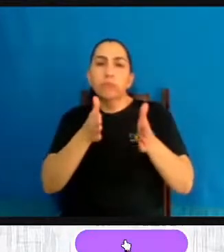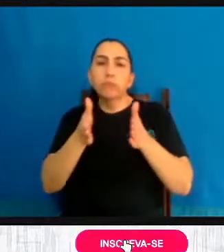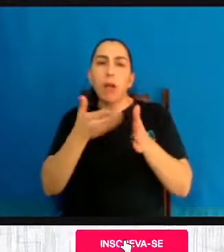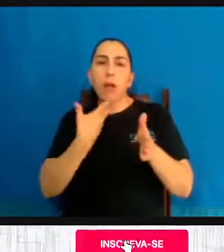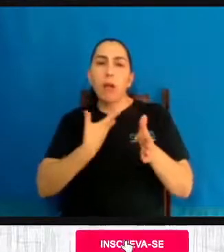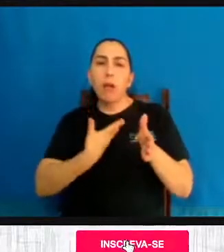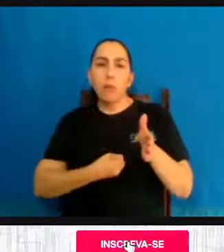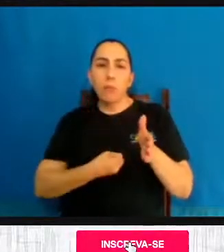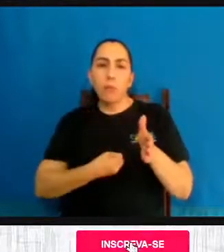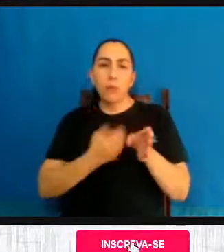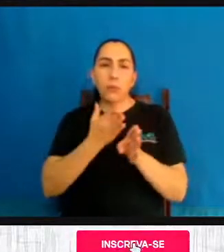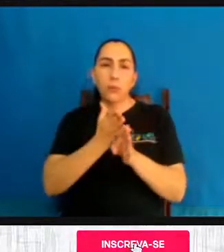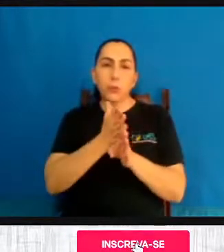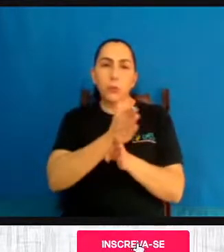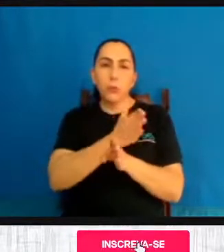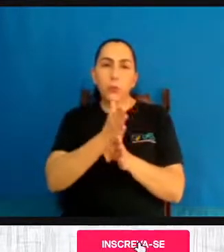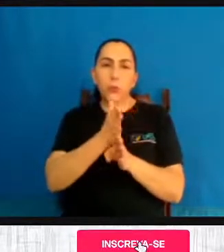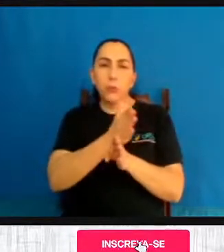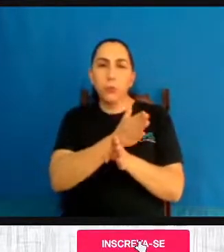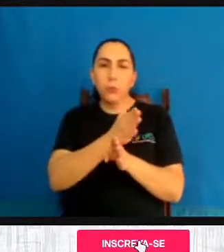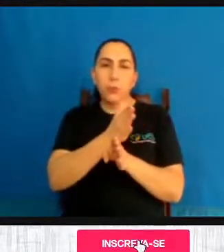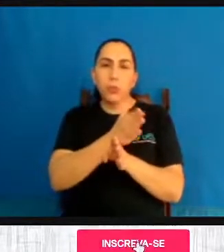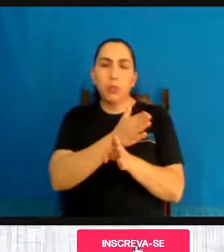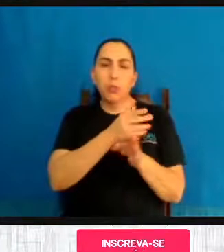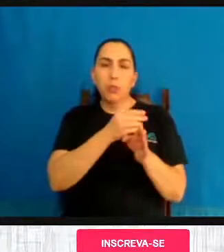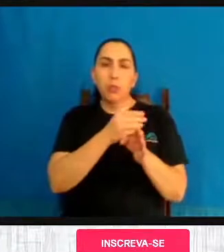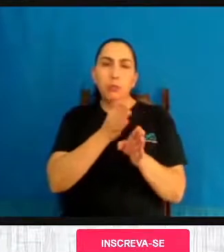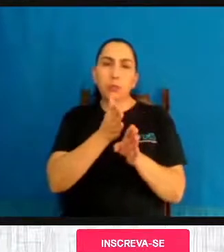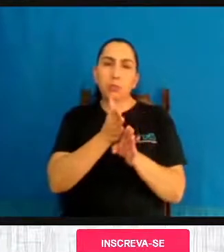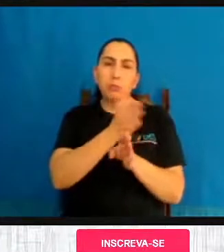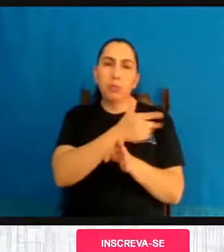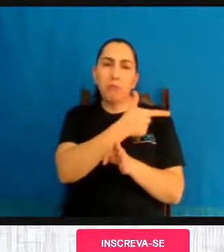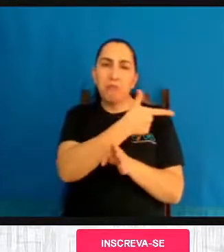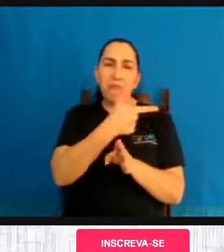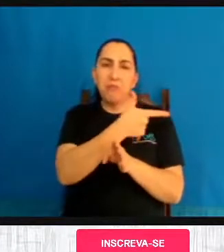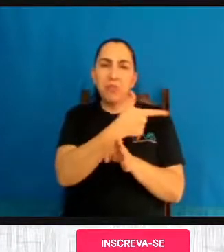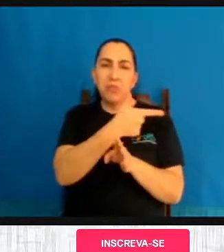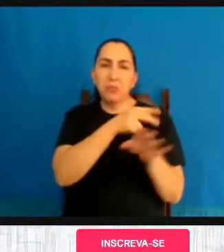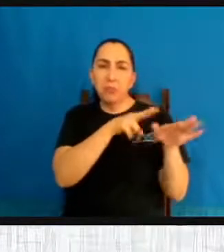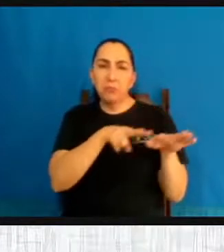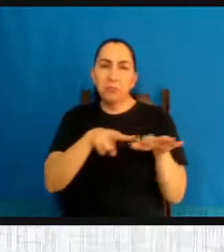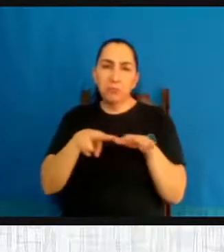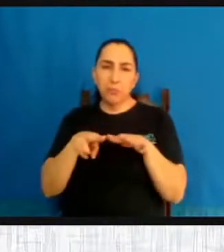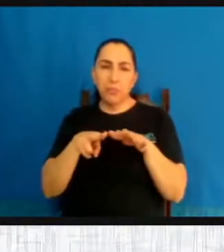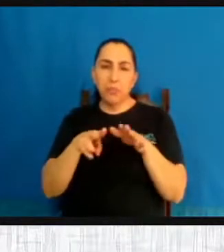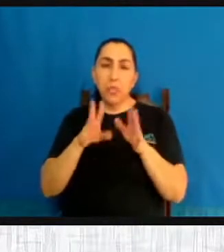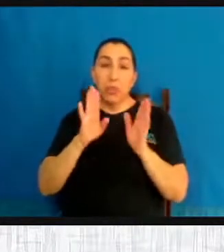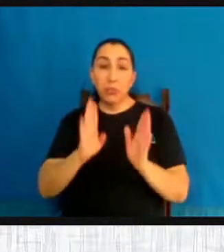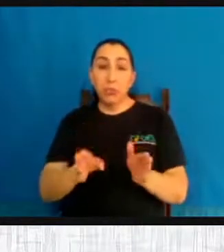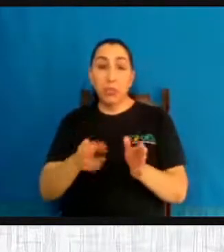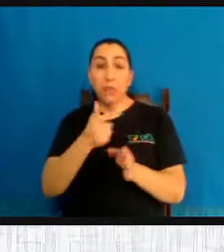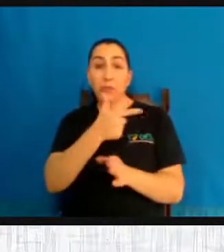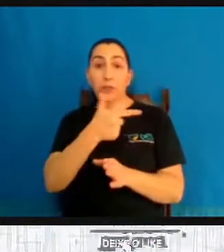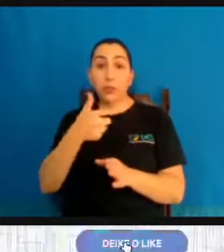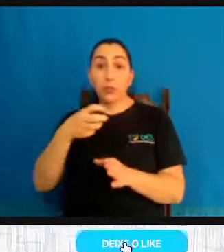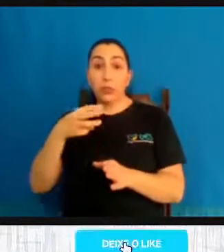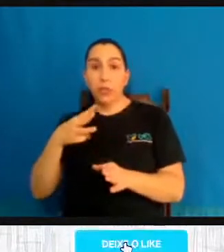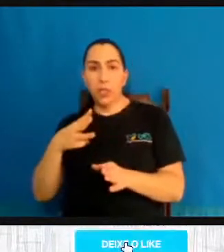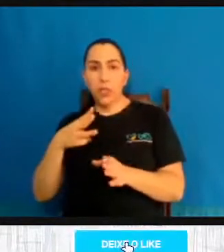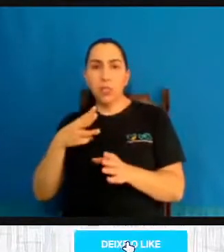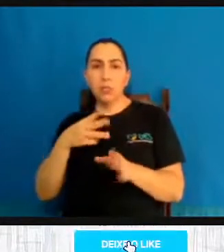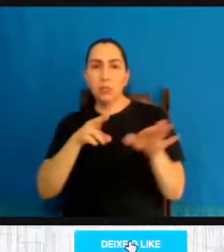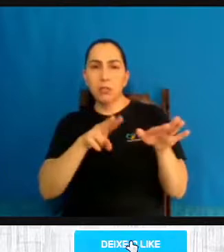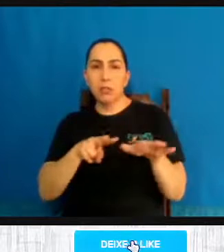praticado até tantas semanas, 22 semanas, eu acho, e ela já estava com 23 e 4